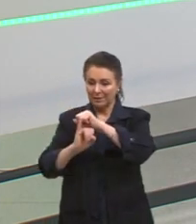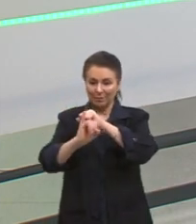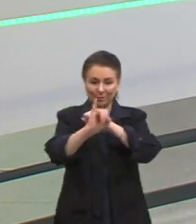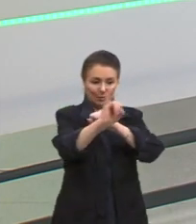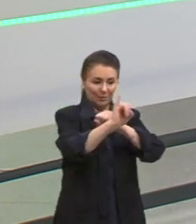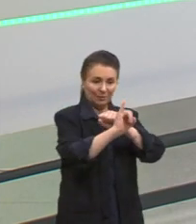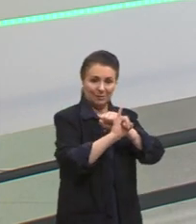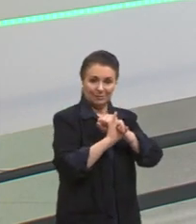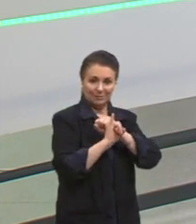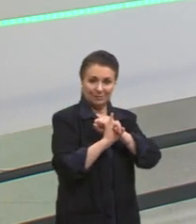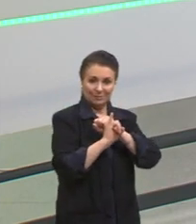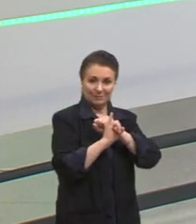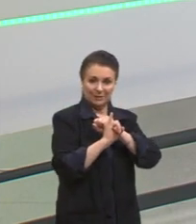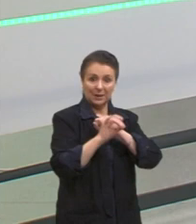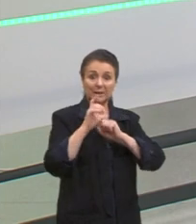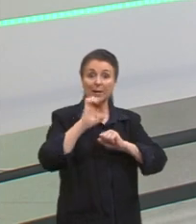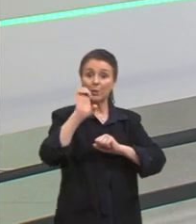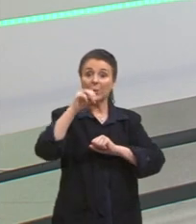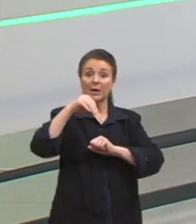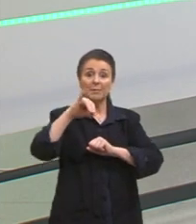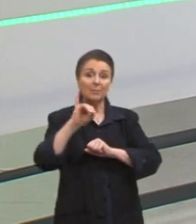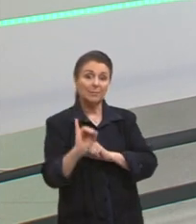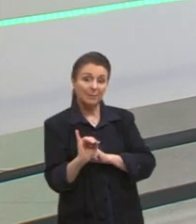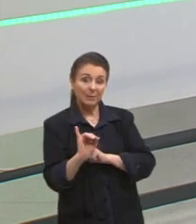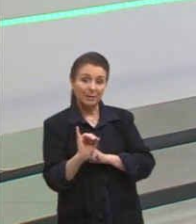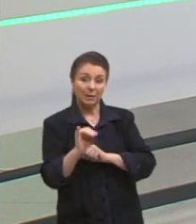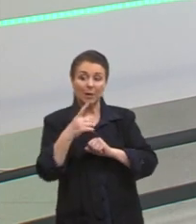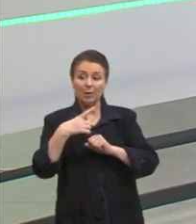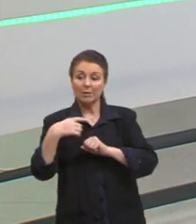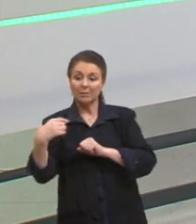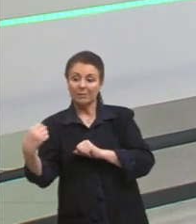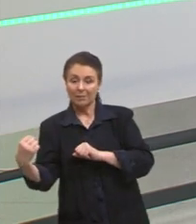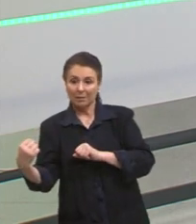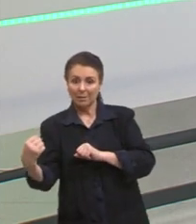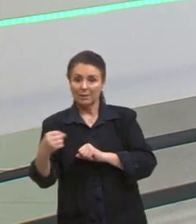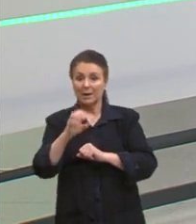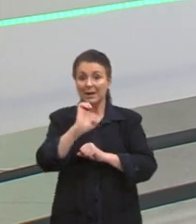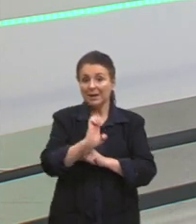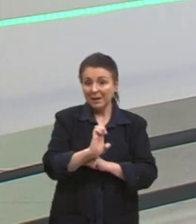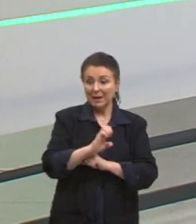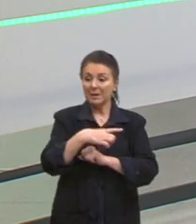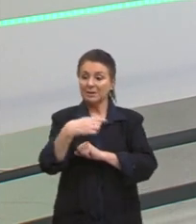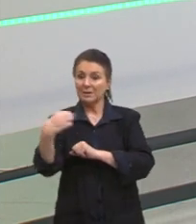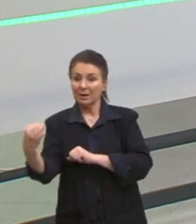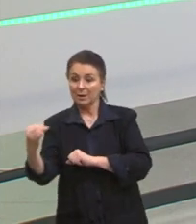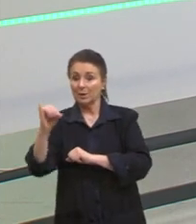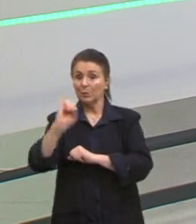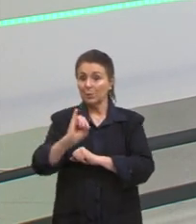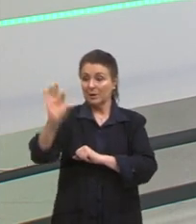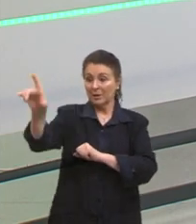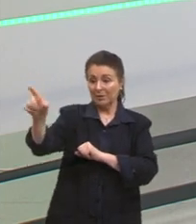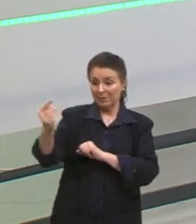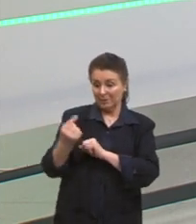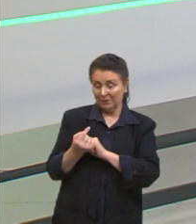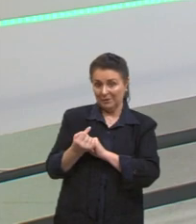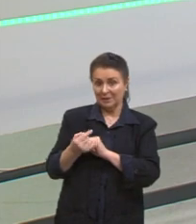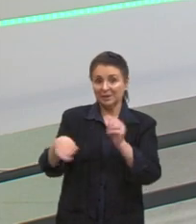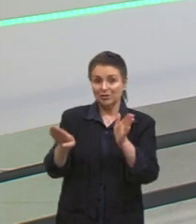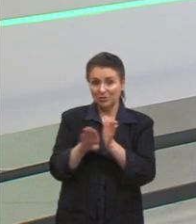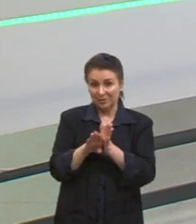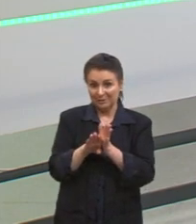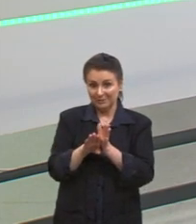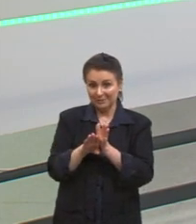é o cara que migra, e imigrante é o cara que chega, e é o que sai, e o i, imigrante, é o que chega, tá?